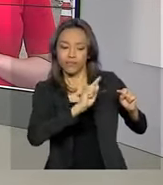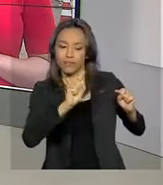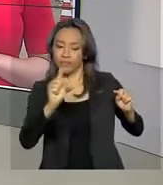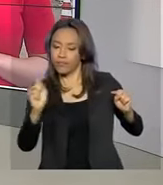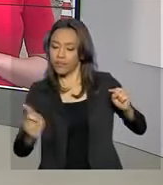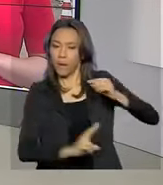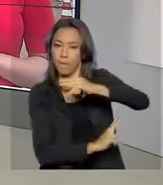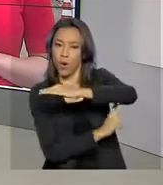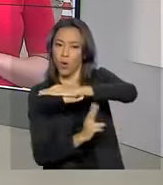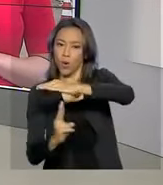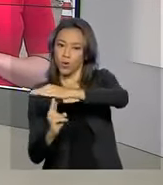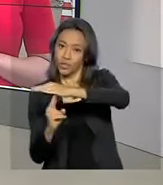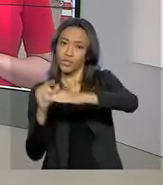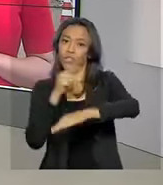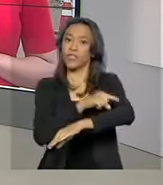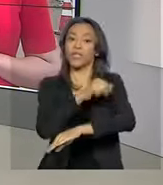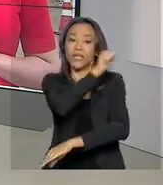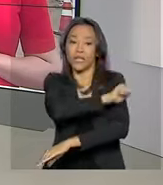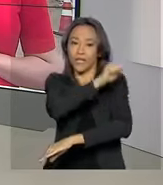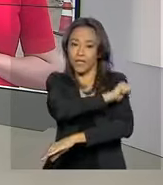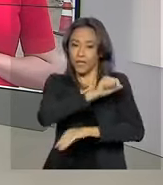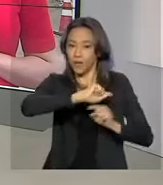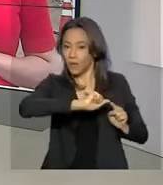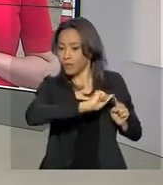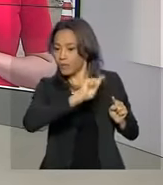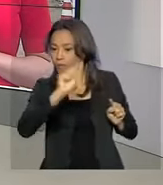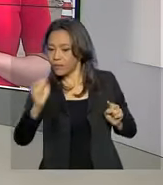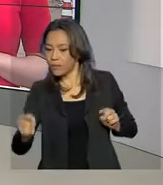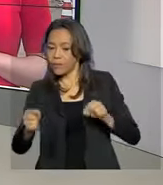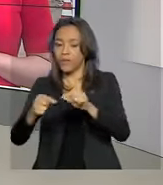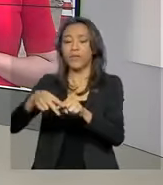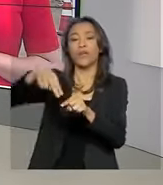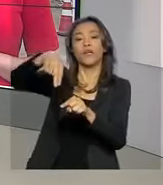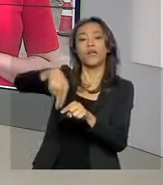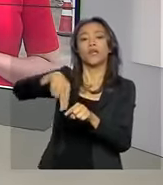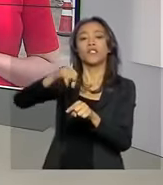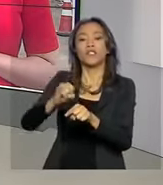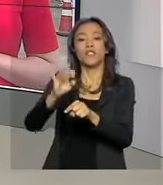ponte Rio-Niterói com a linha vermelha. Não é isso, Alessandra Lago? Bom dia para você aí no Rio.